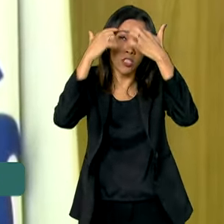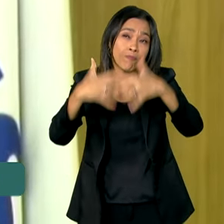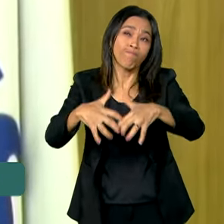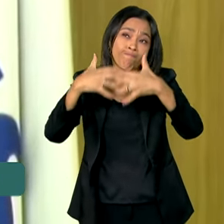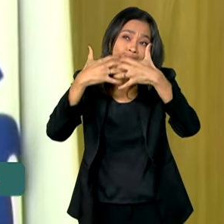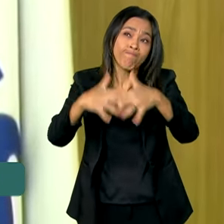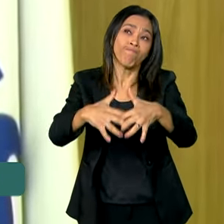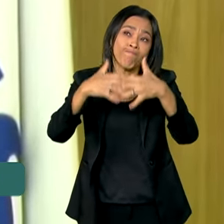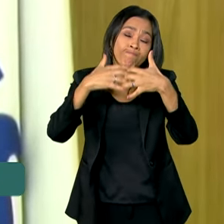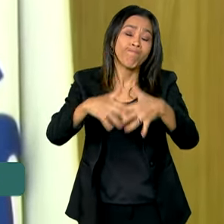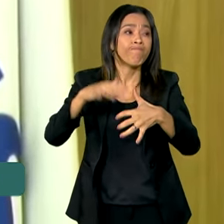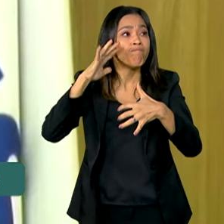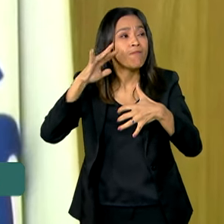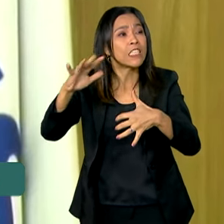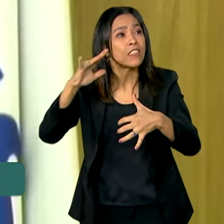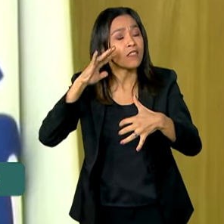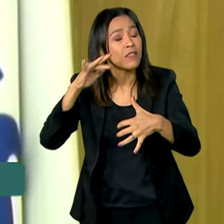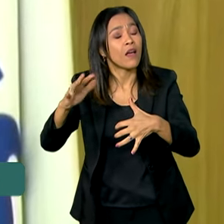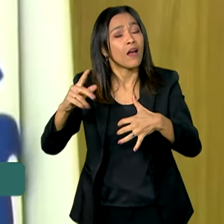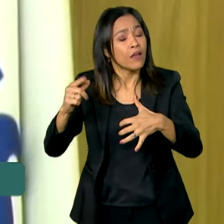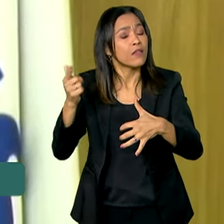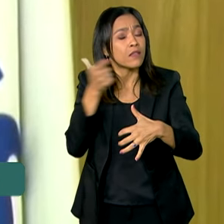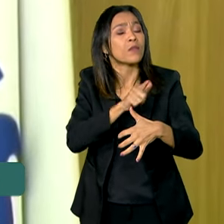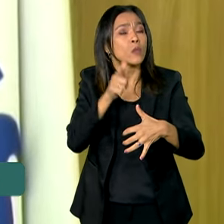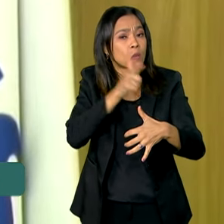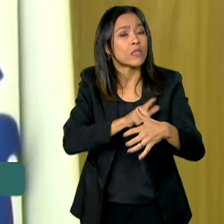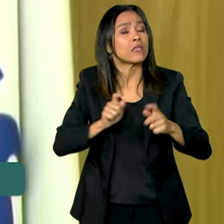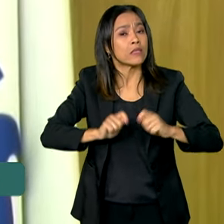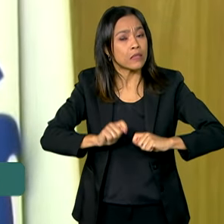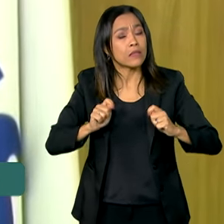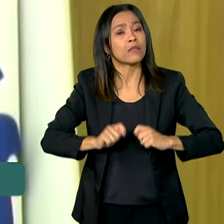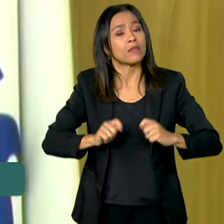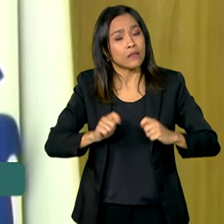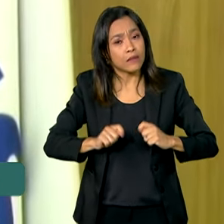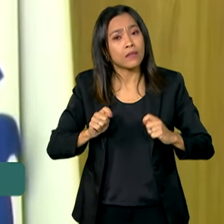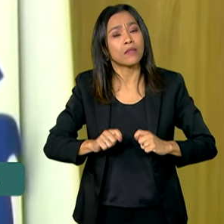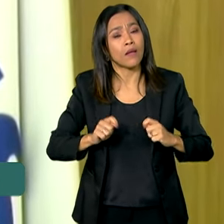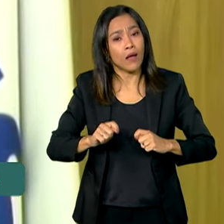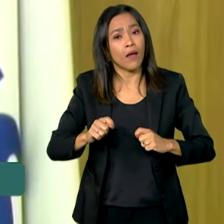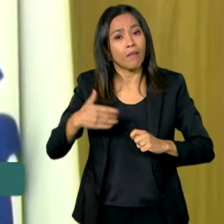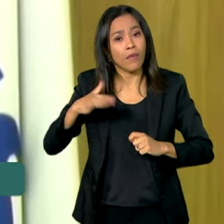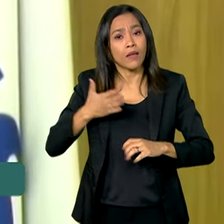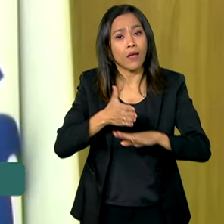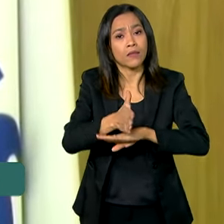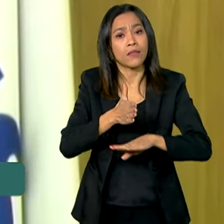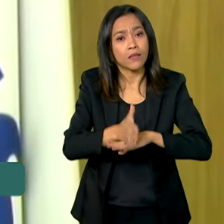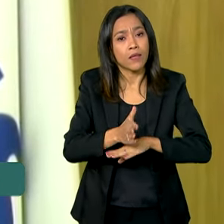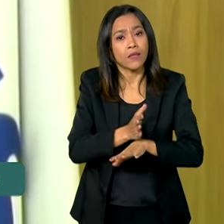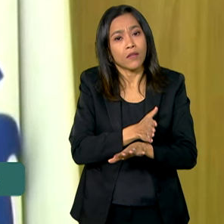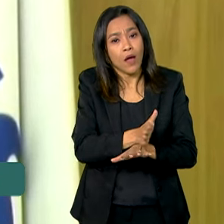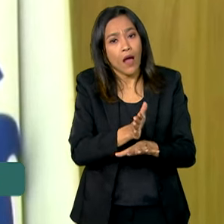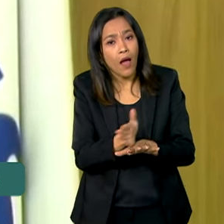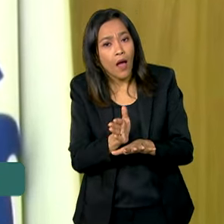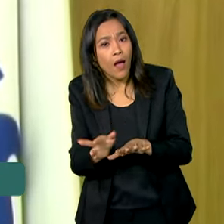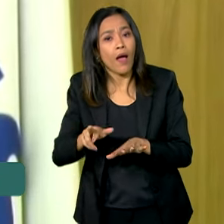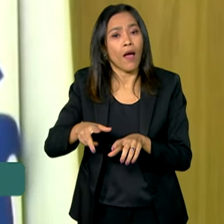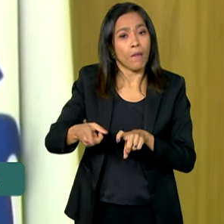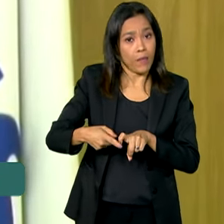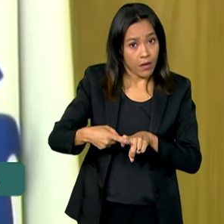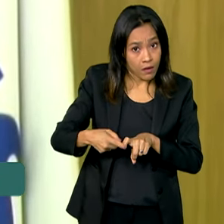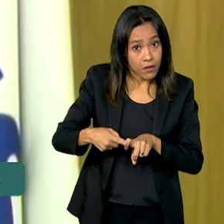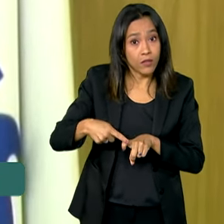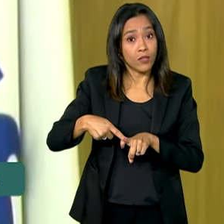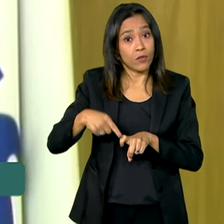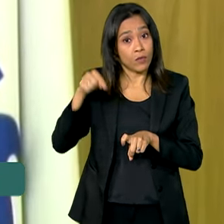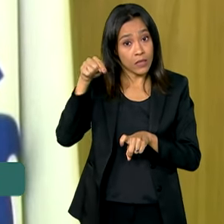Pensar que nós podemos ter mais acesso a especialistas neste processo de